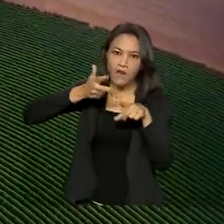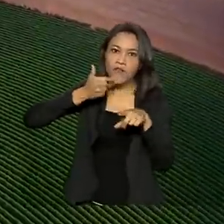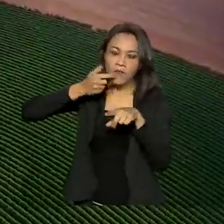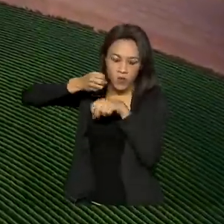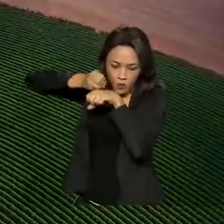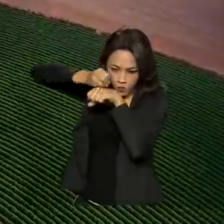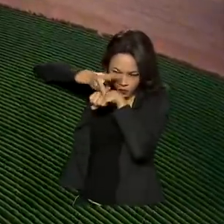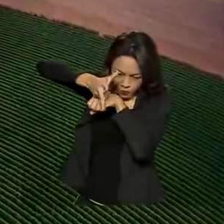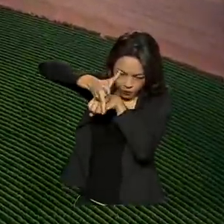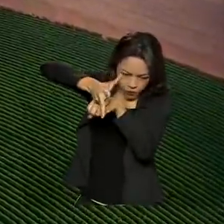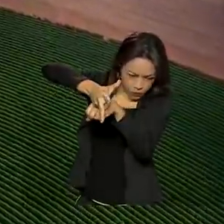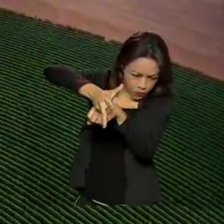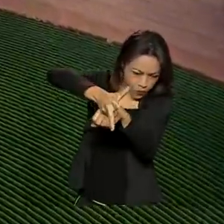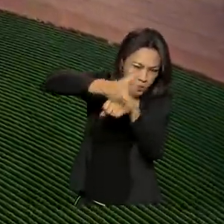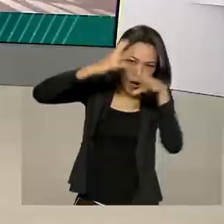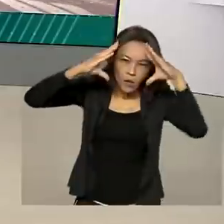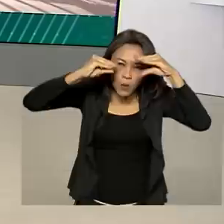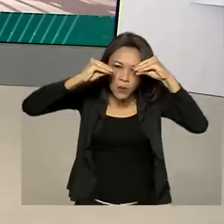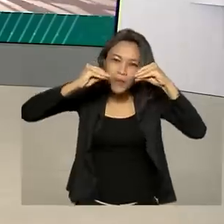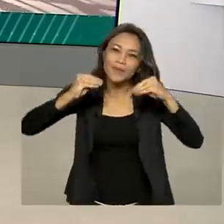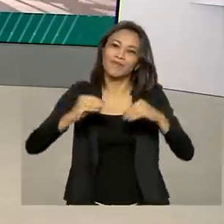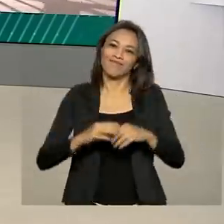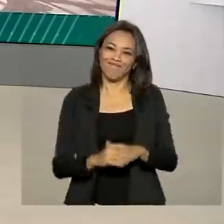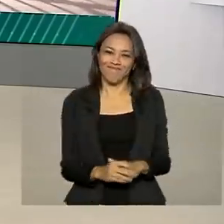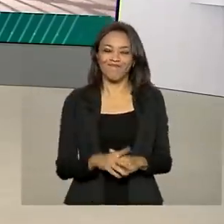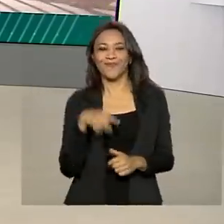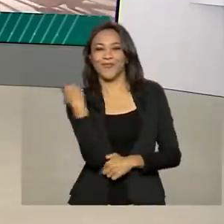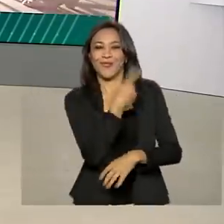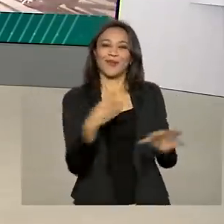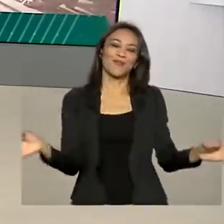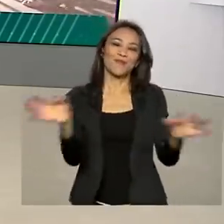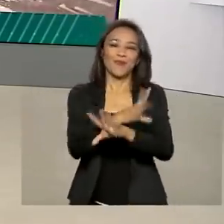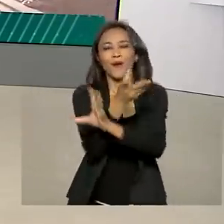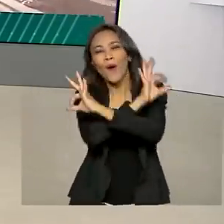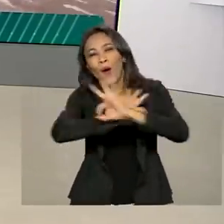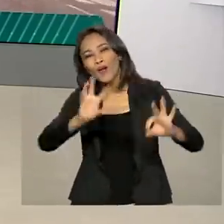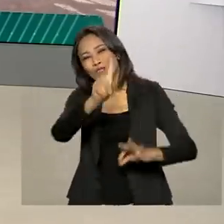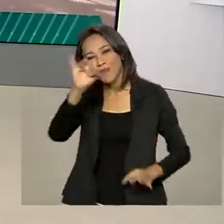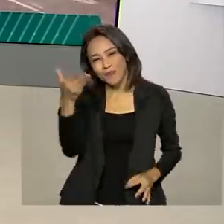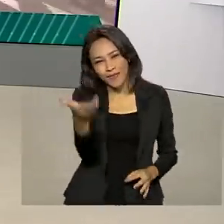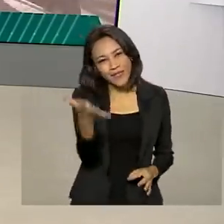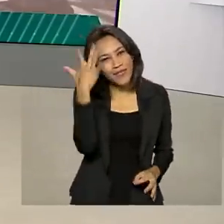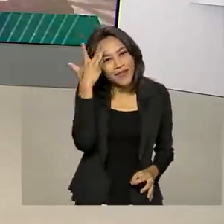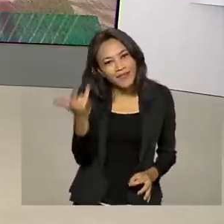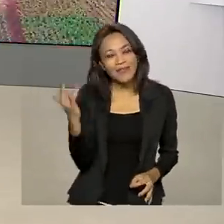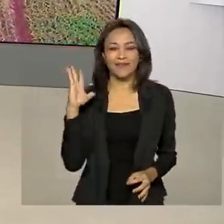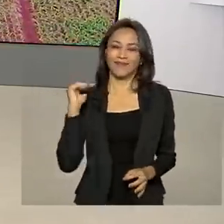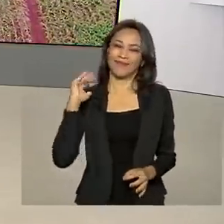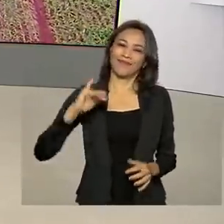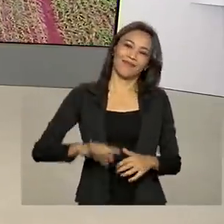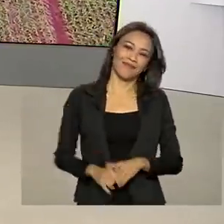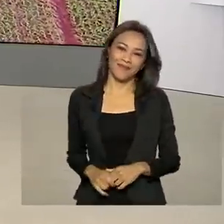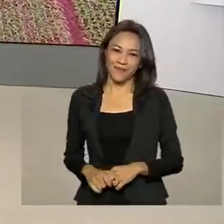para as fiscalizações noturnas. A gente fica por aqui, um ótimo dia para você e até amanhã. Tchau, tchau!